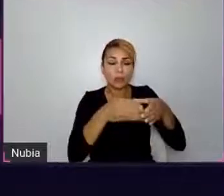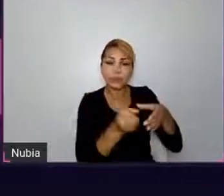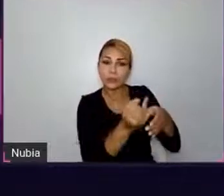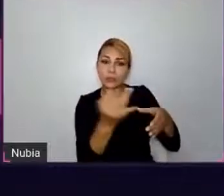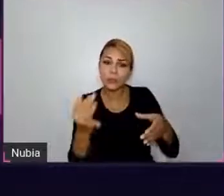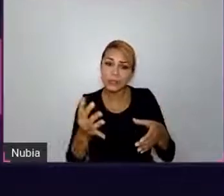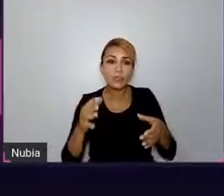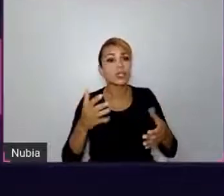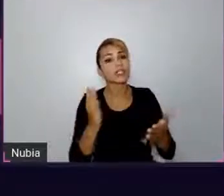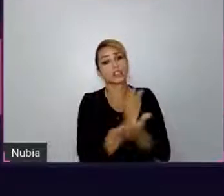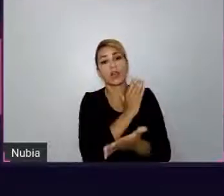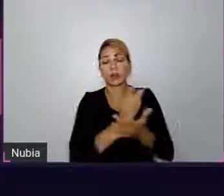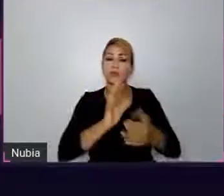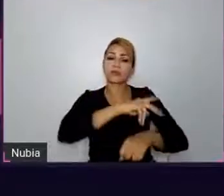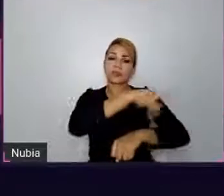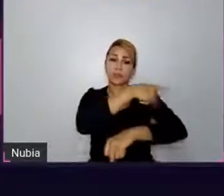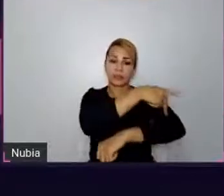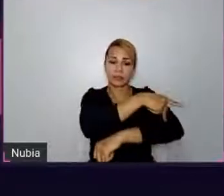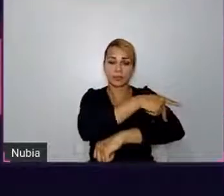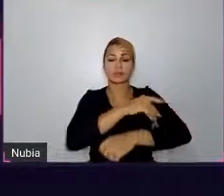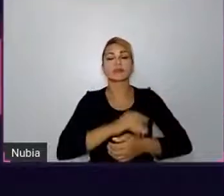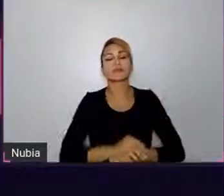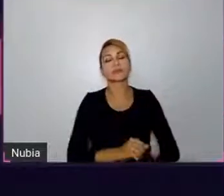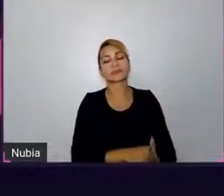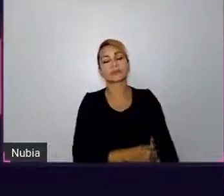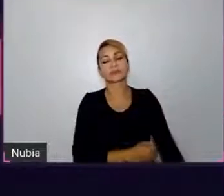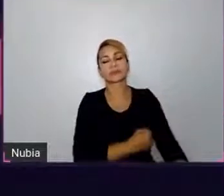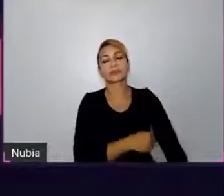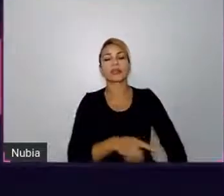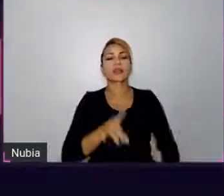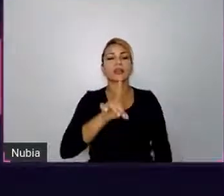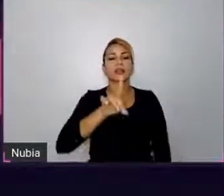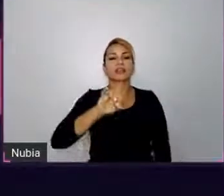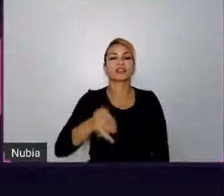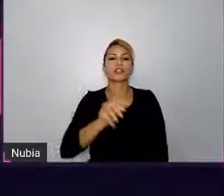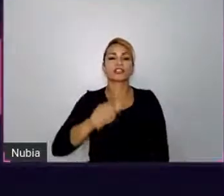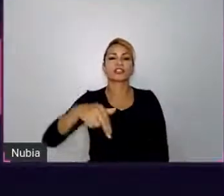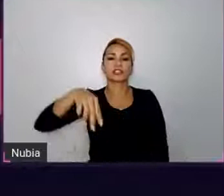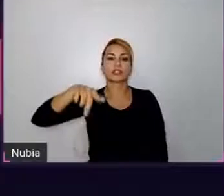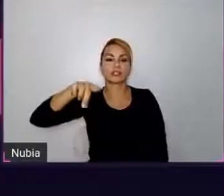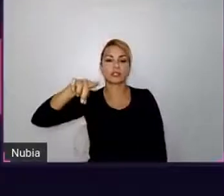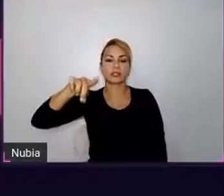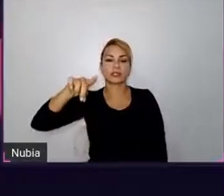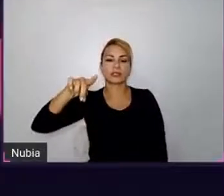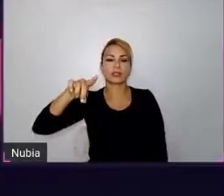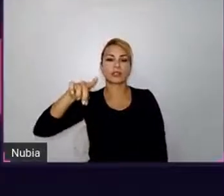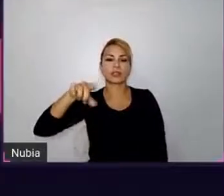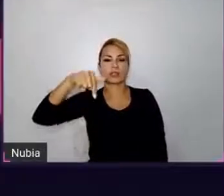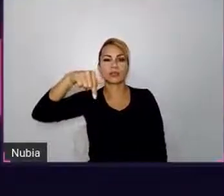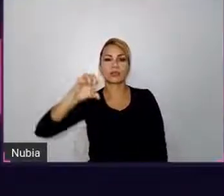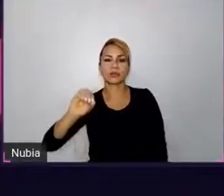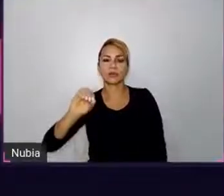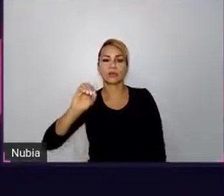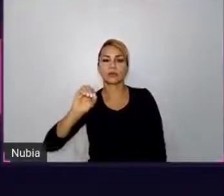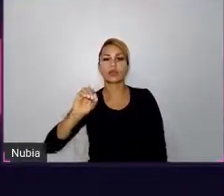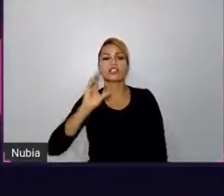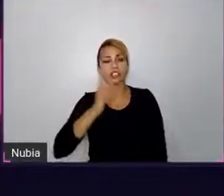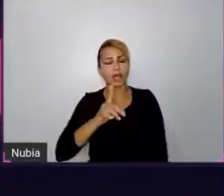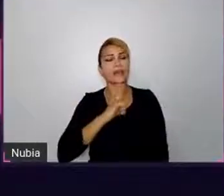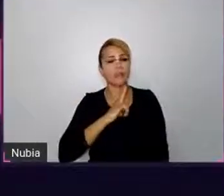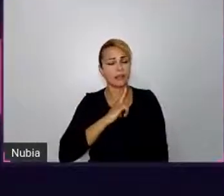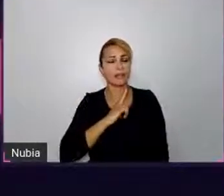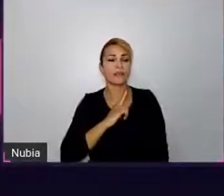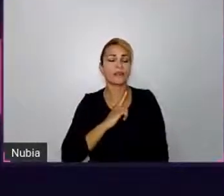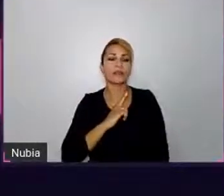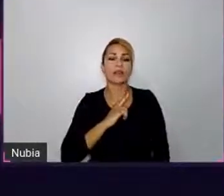O Django, que é um dos frameworks web mais populares, já teve contribuições de mais de 2.000 pessoas diferentes. Isso